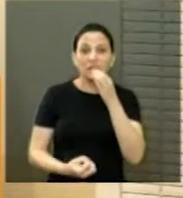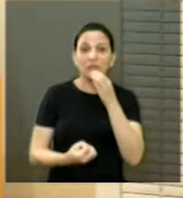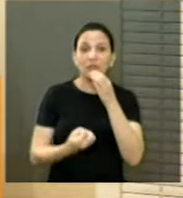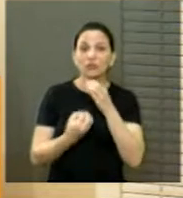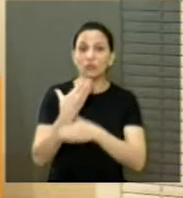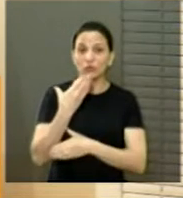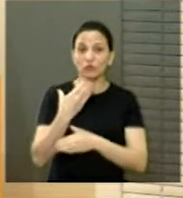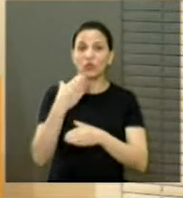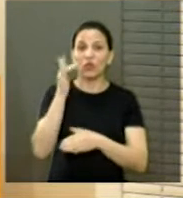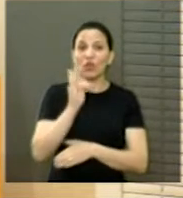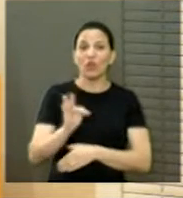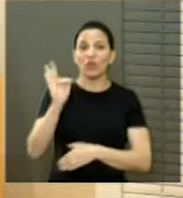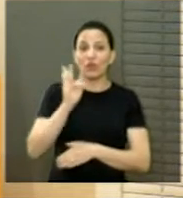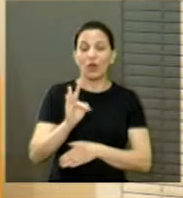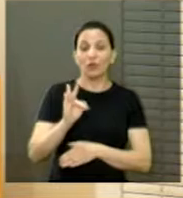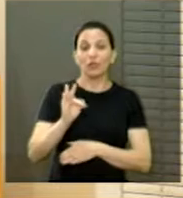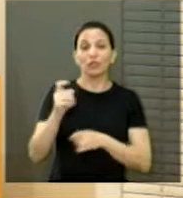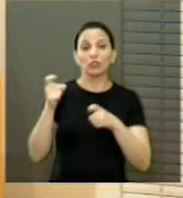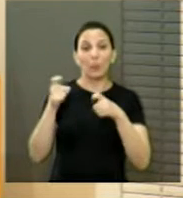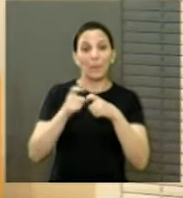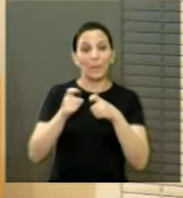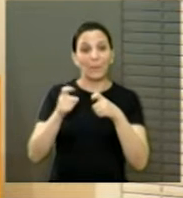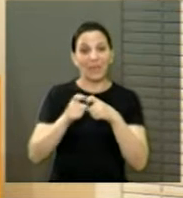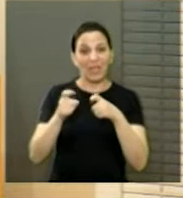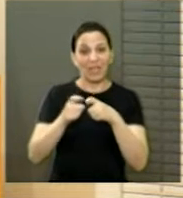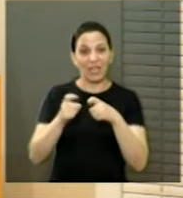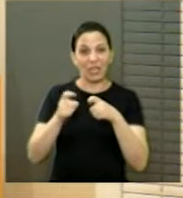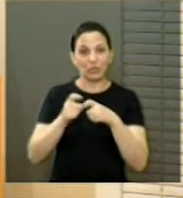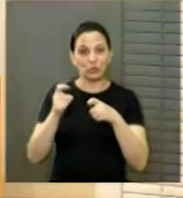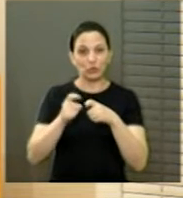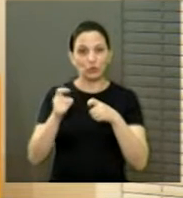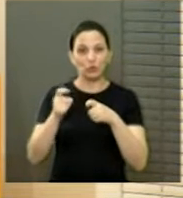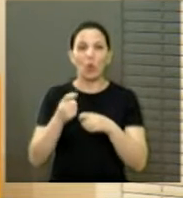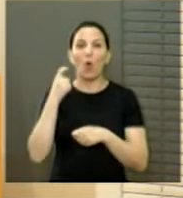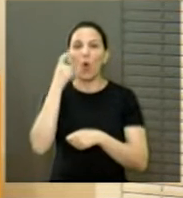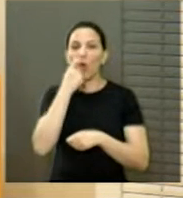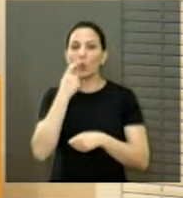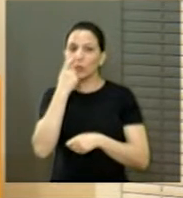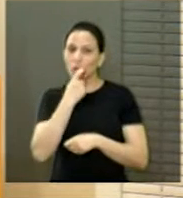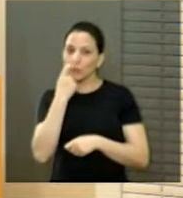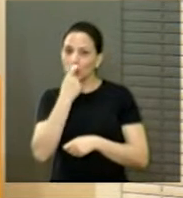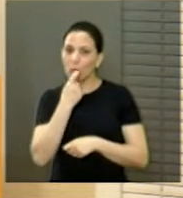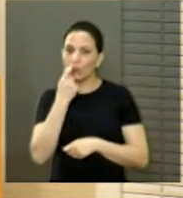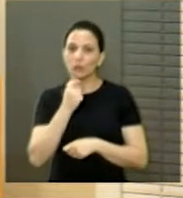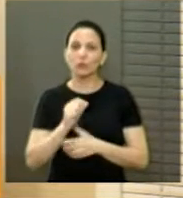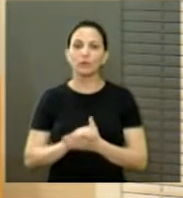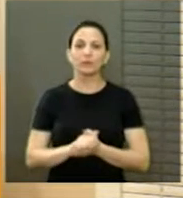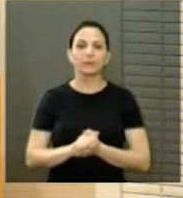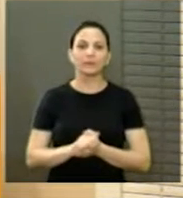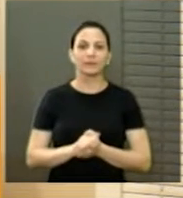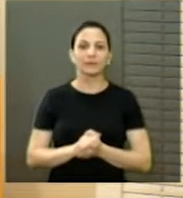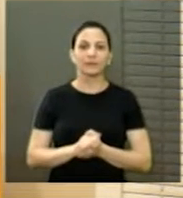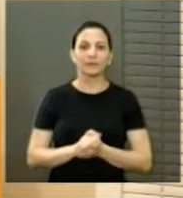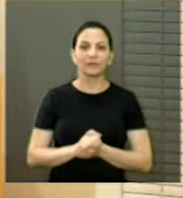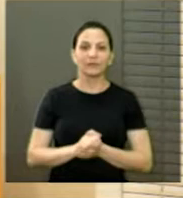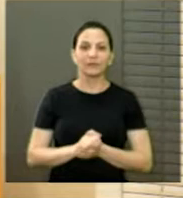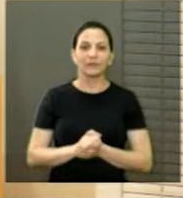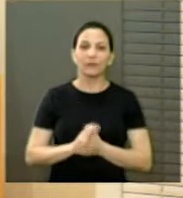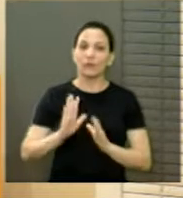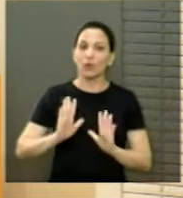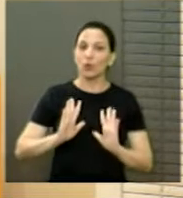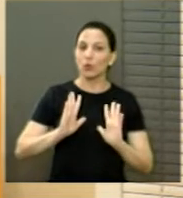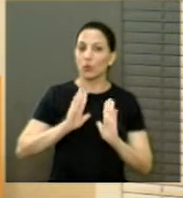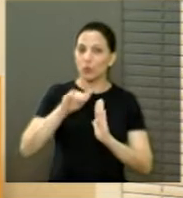faculdades de medicina, faculdades de odontologia, tudo que diz